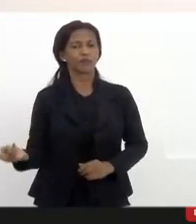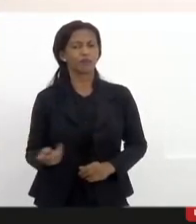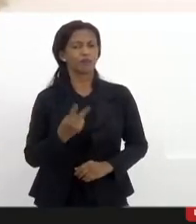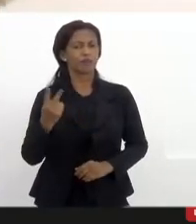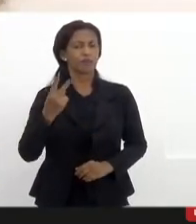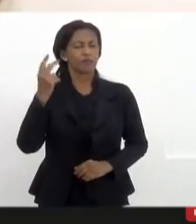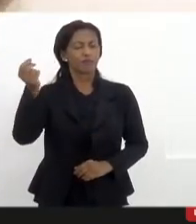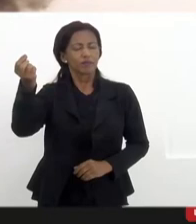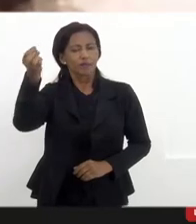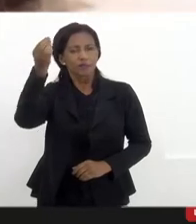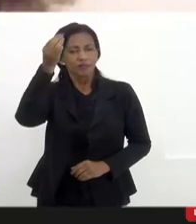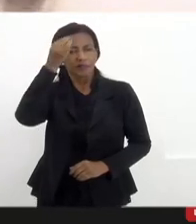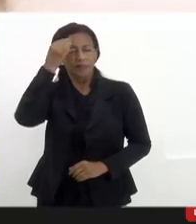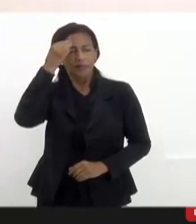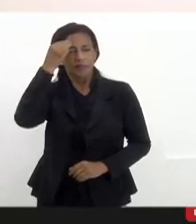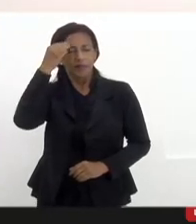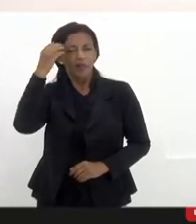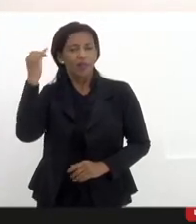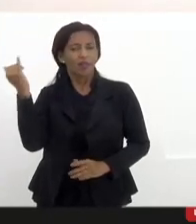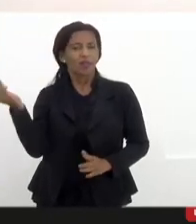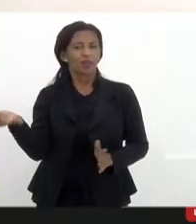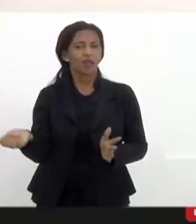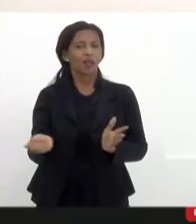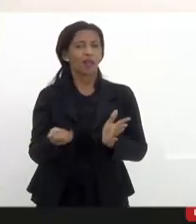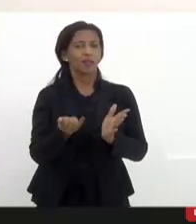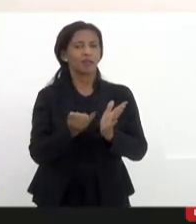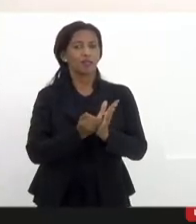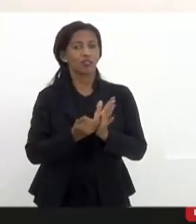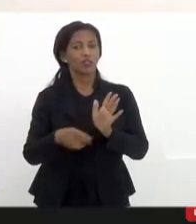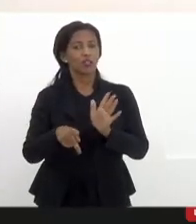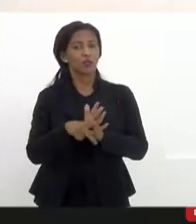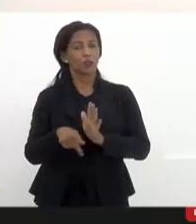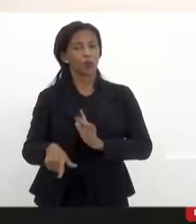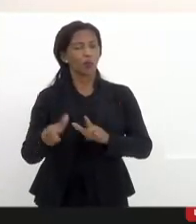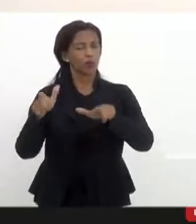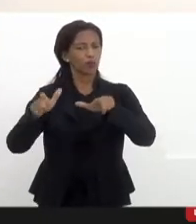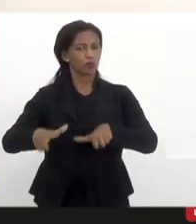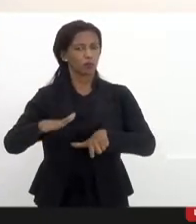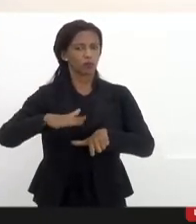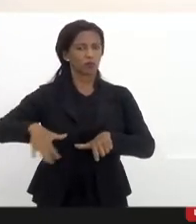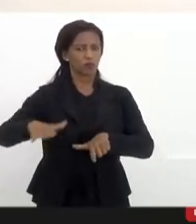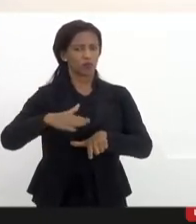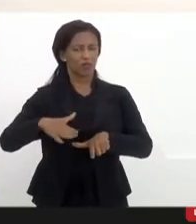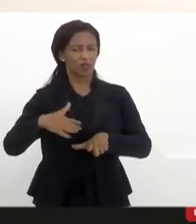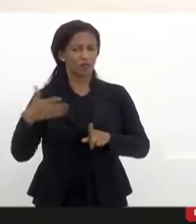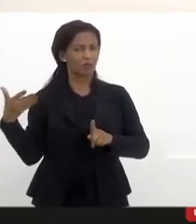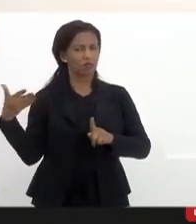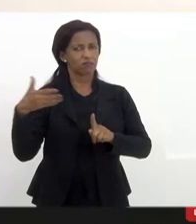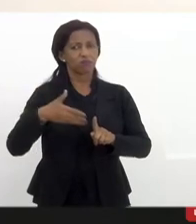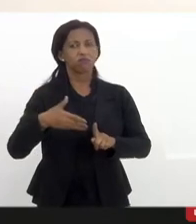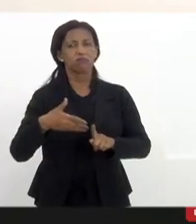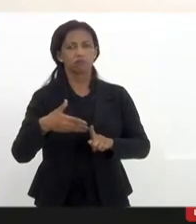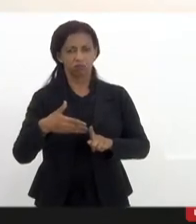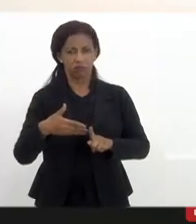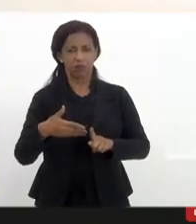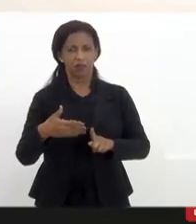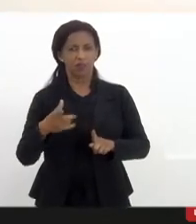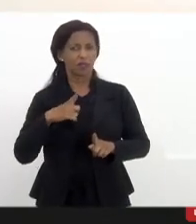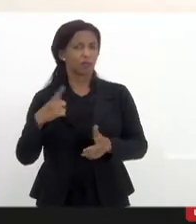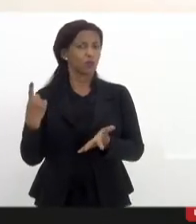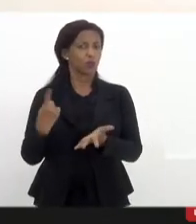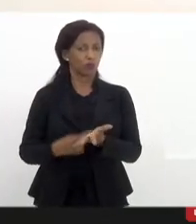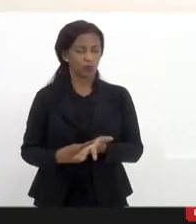da memória e da identidade dos territórios. Então, são papéis centrais e temos aqui o